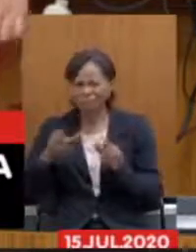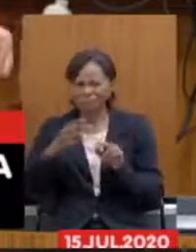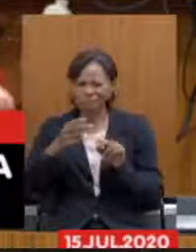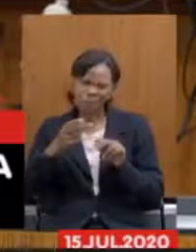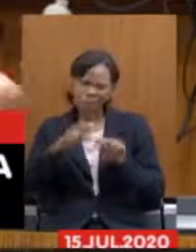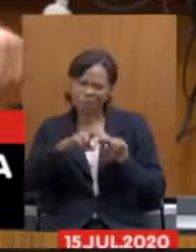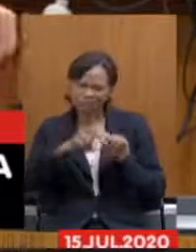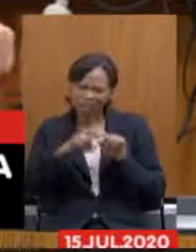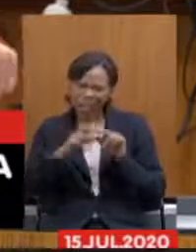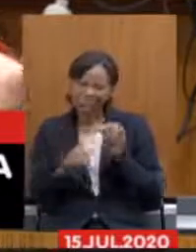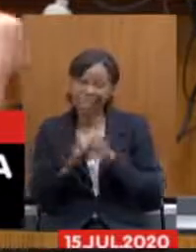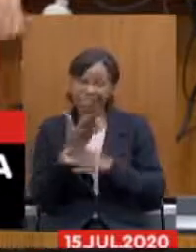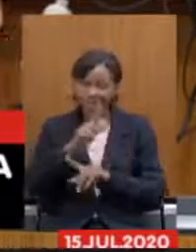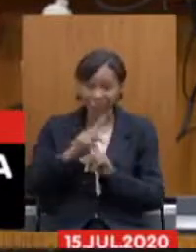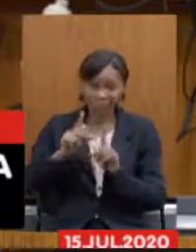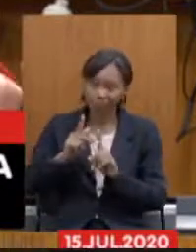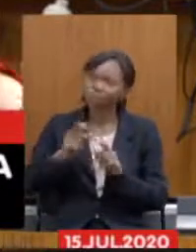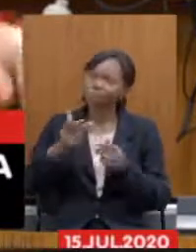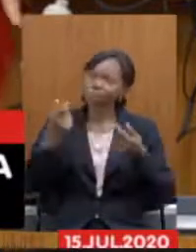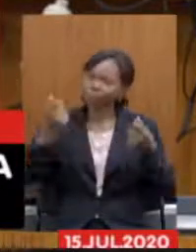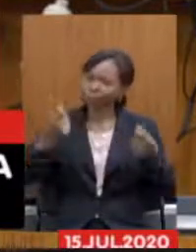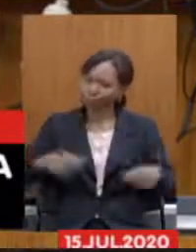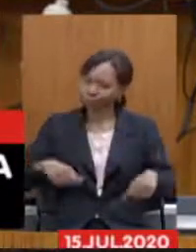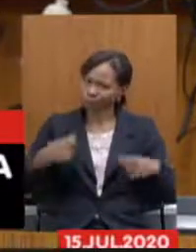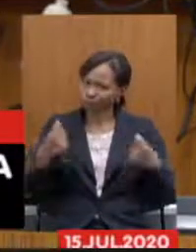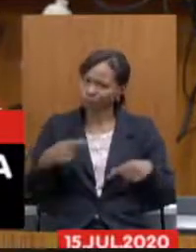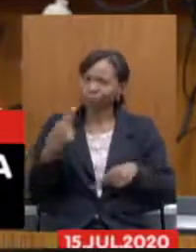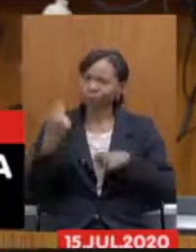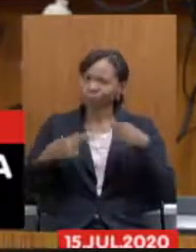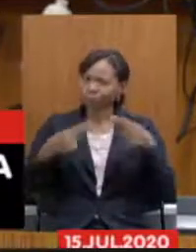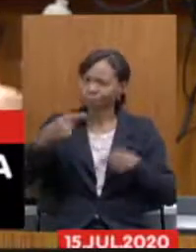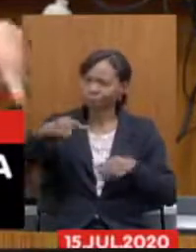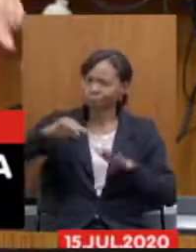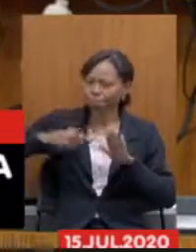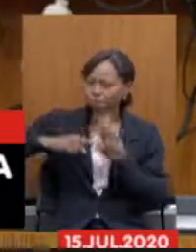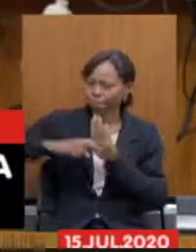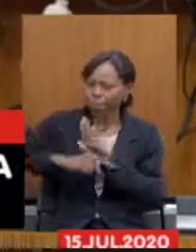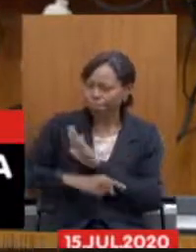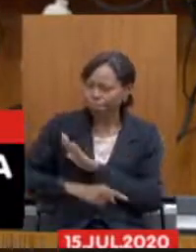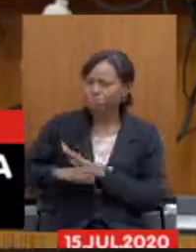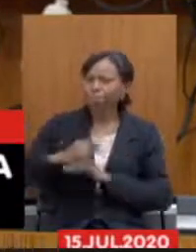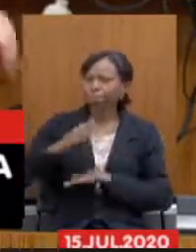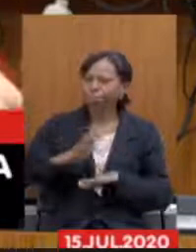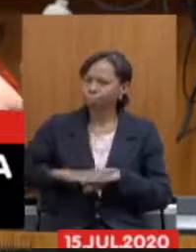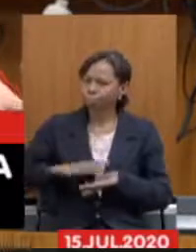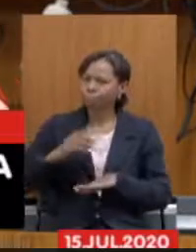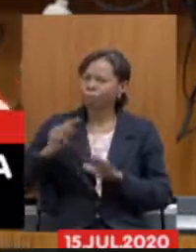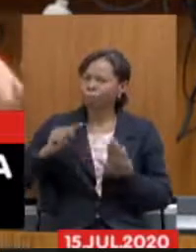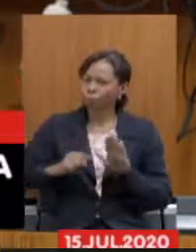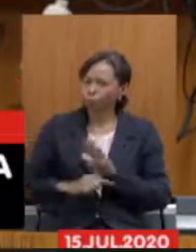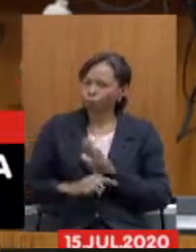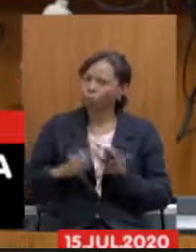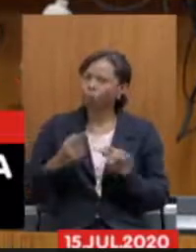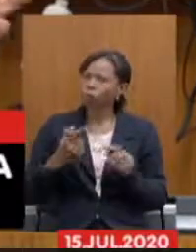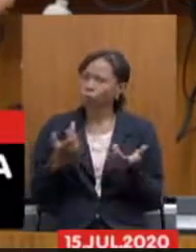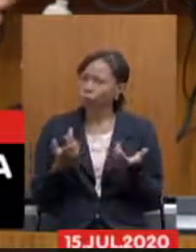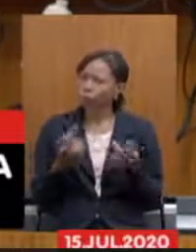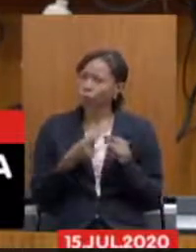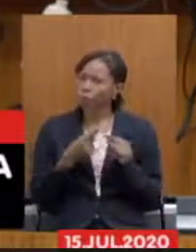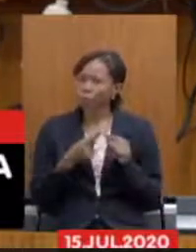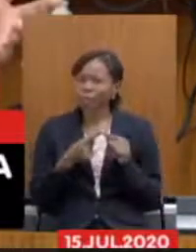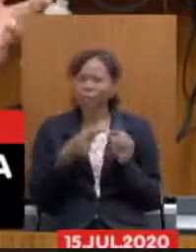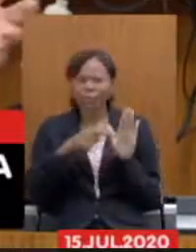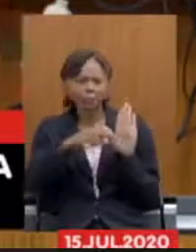então de fato vale a pena a gente debater mais aprofundadamente essa situação porque que